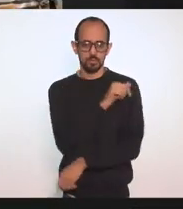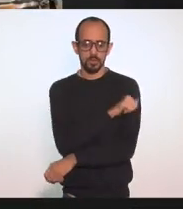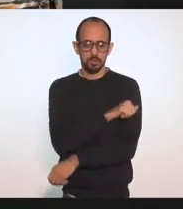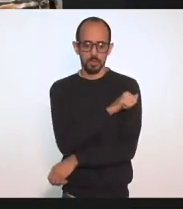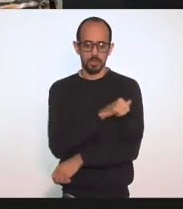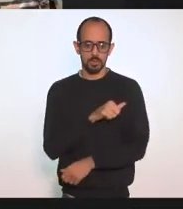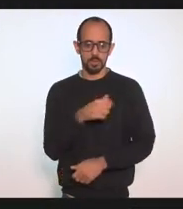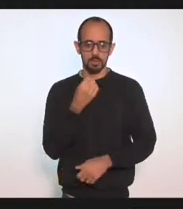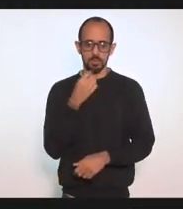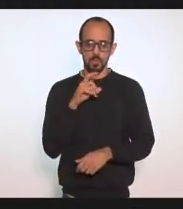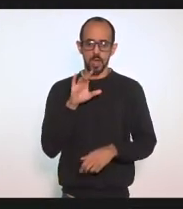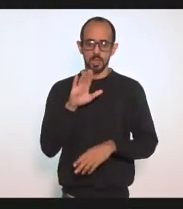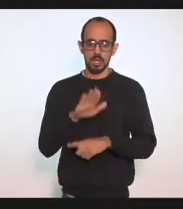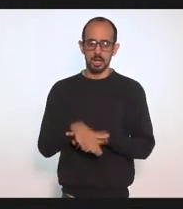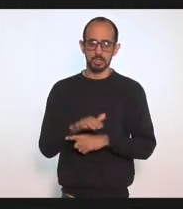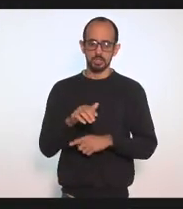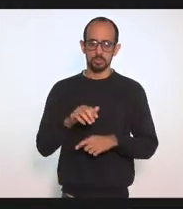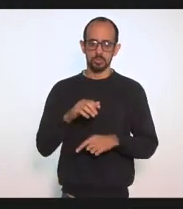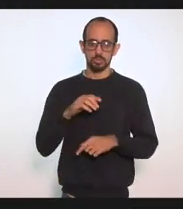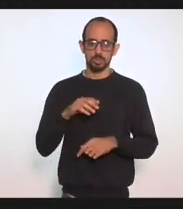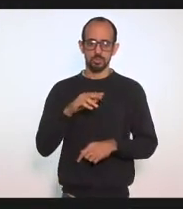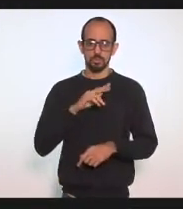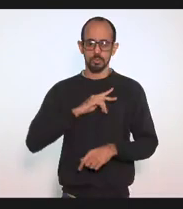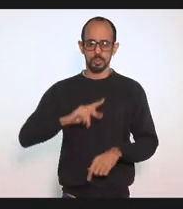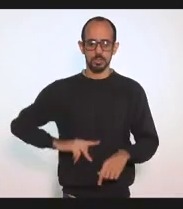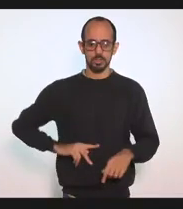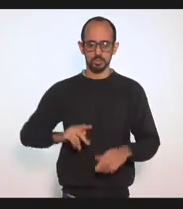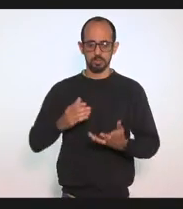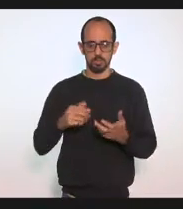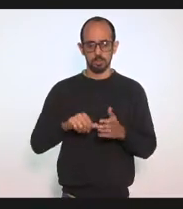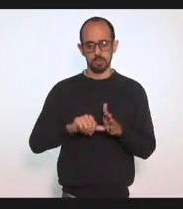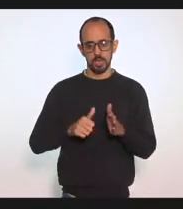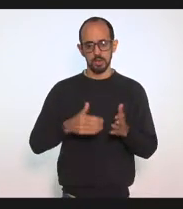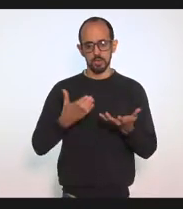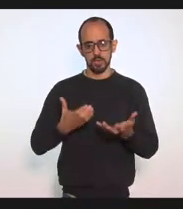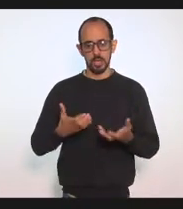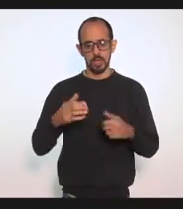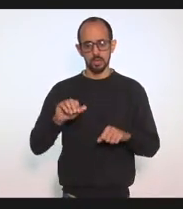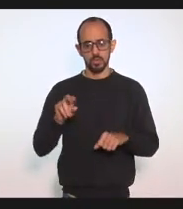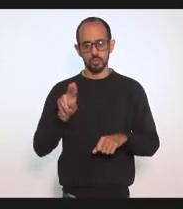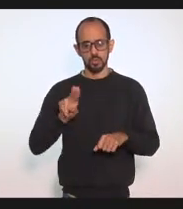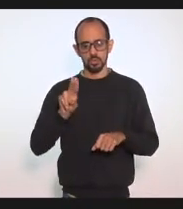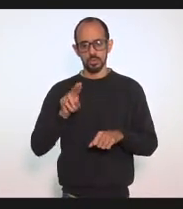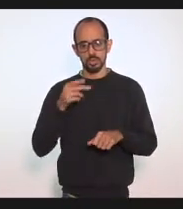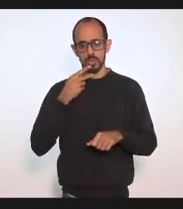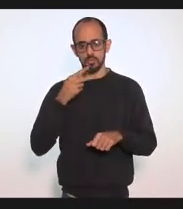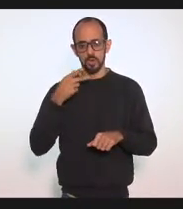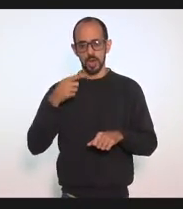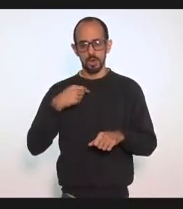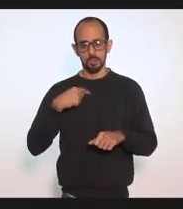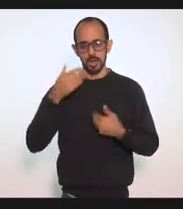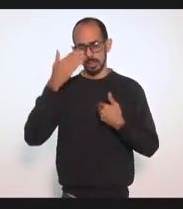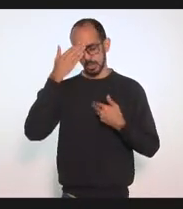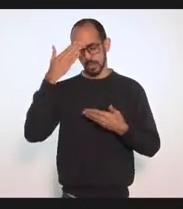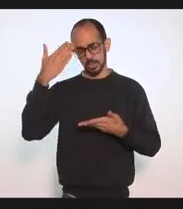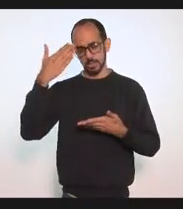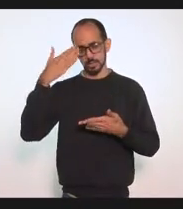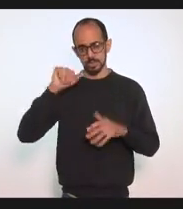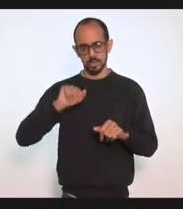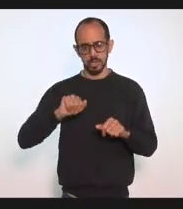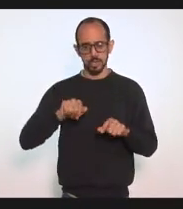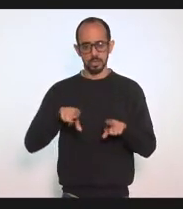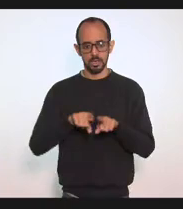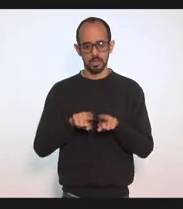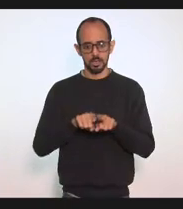Boa tarde Presidente Primeiro Eu queria Utilizar a fala Para agradecer A deputada Marca Rocha Por